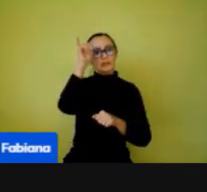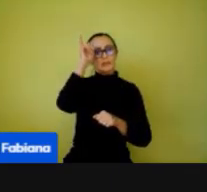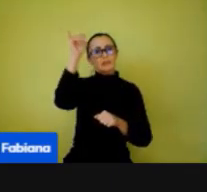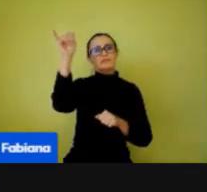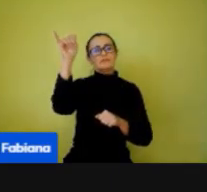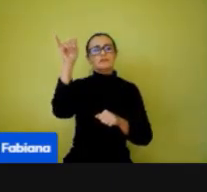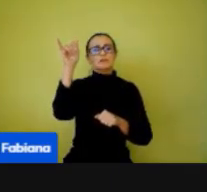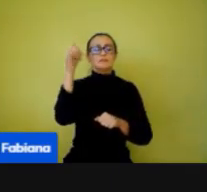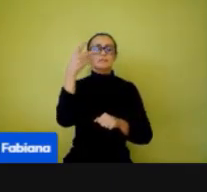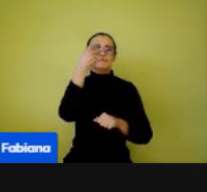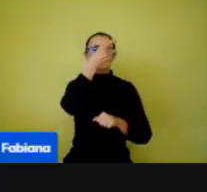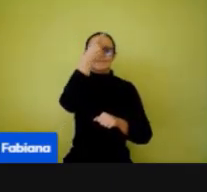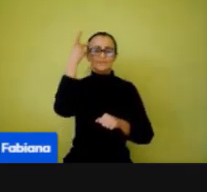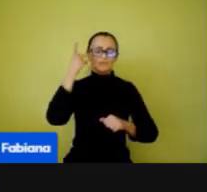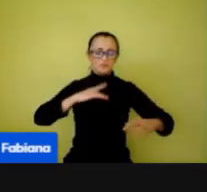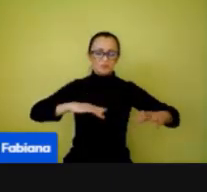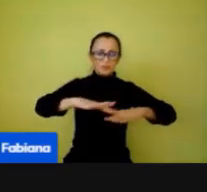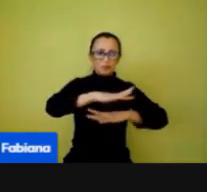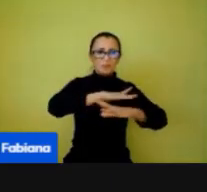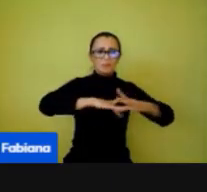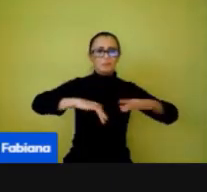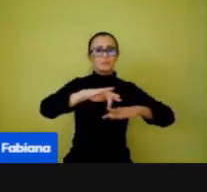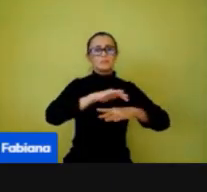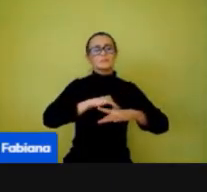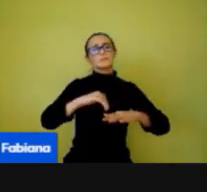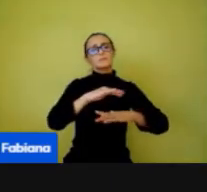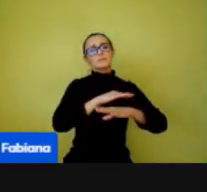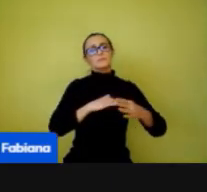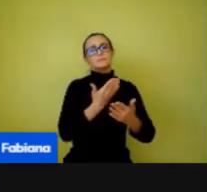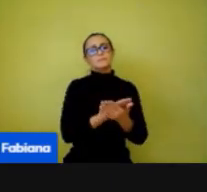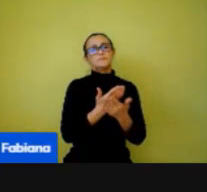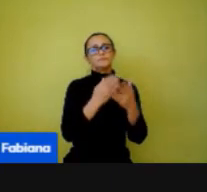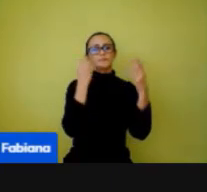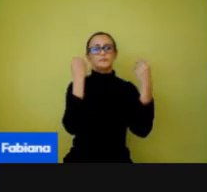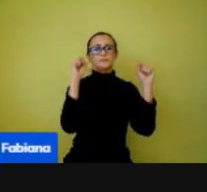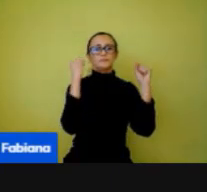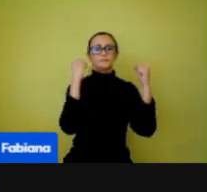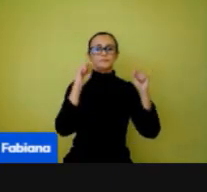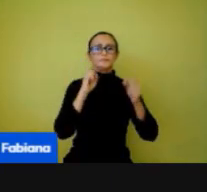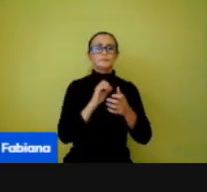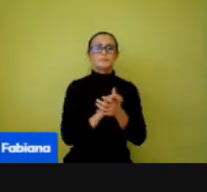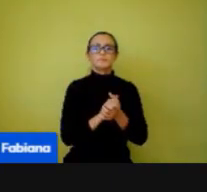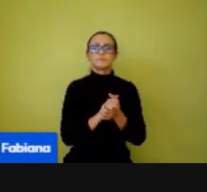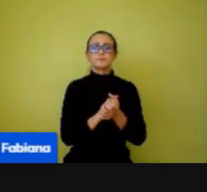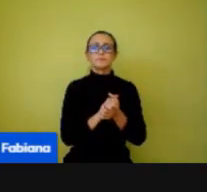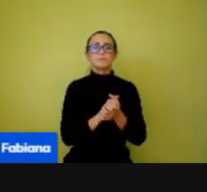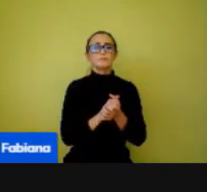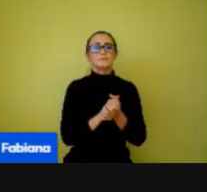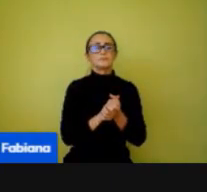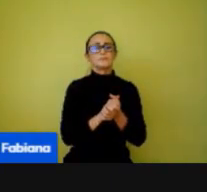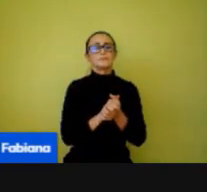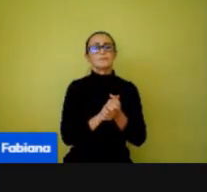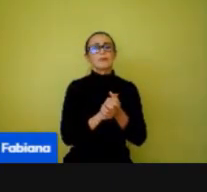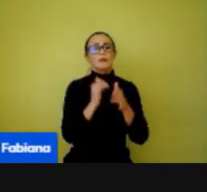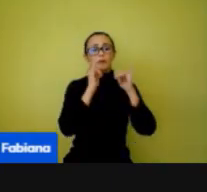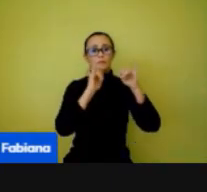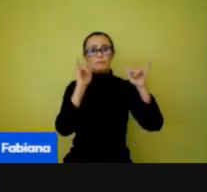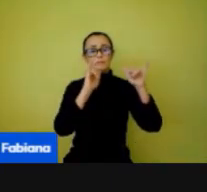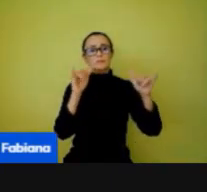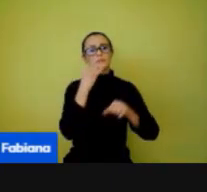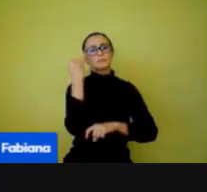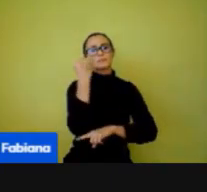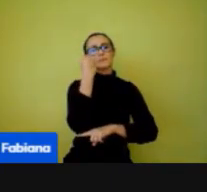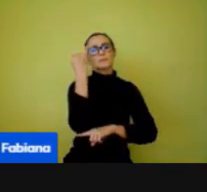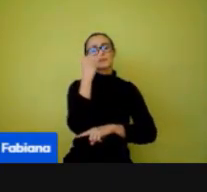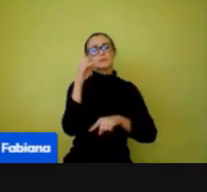pessoas durante as aulas de educação física. Tá bom? Outra coisa importante também, a troca de